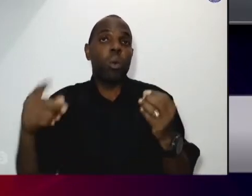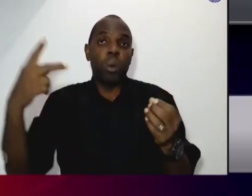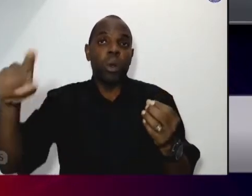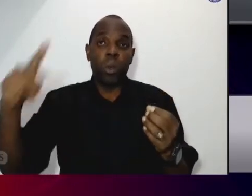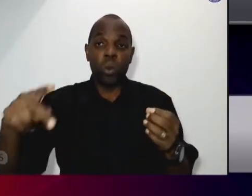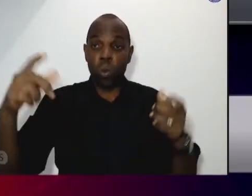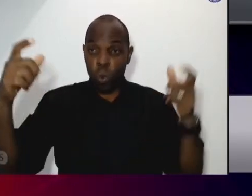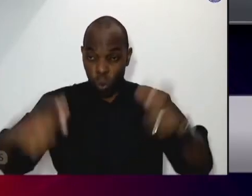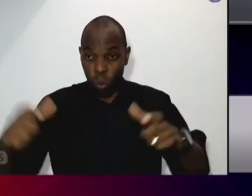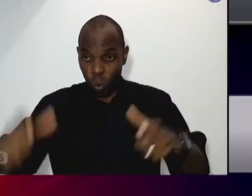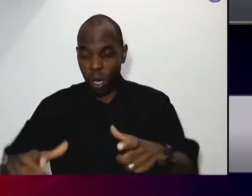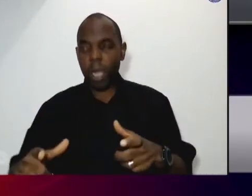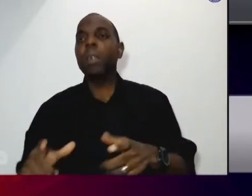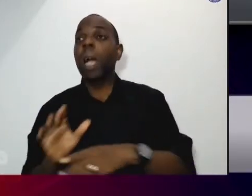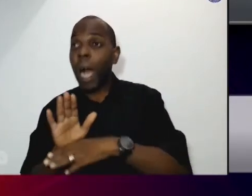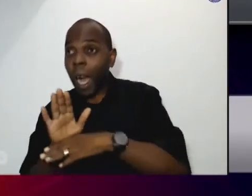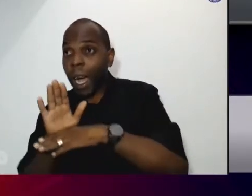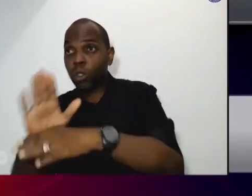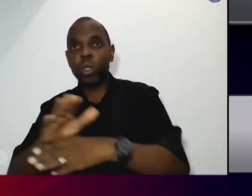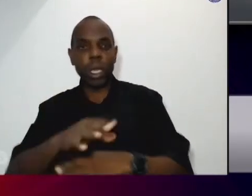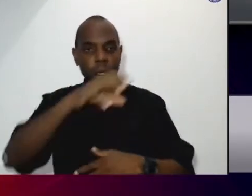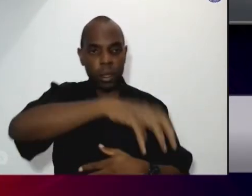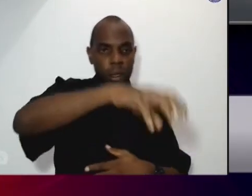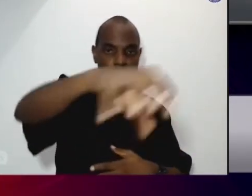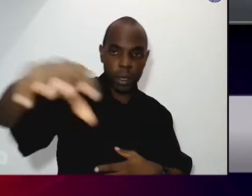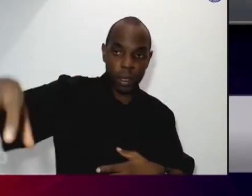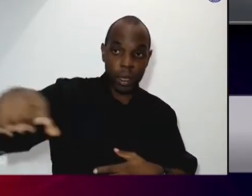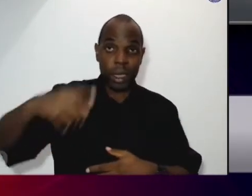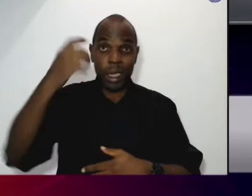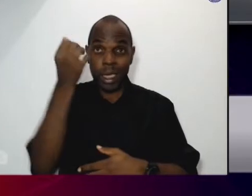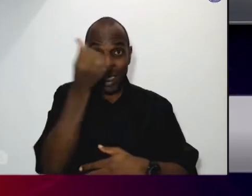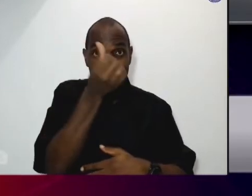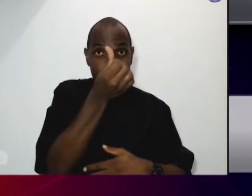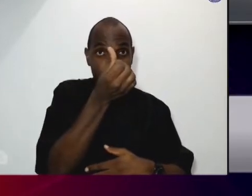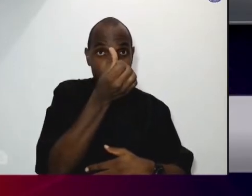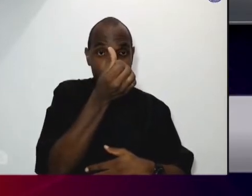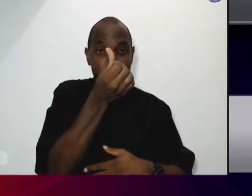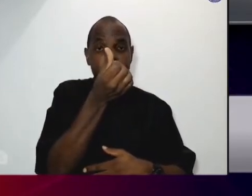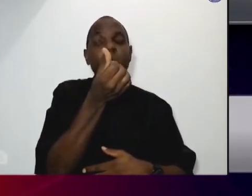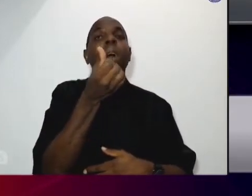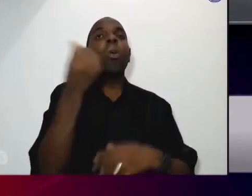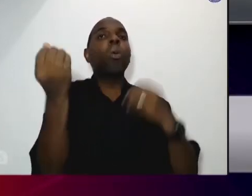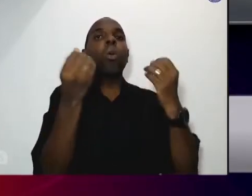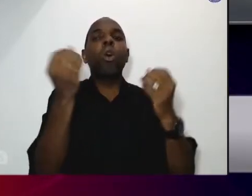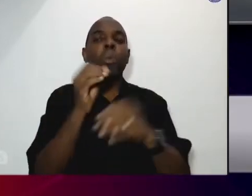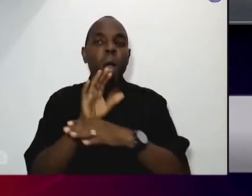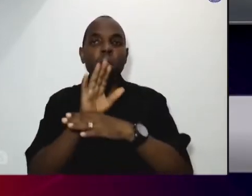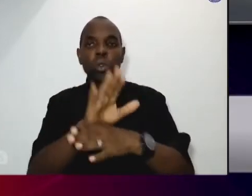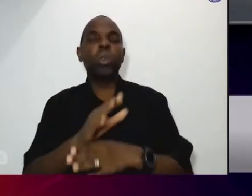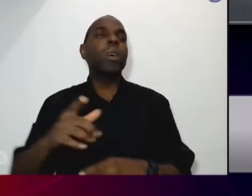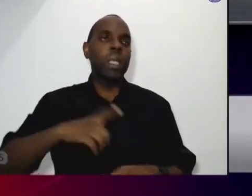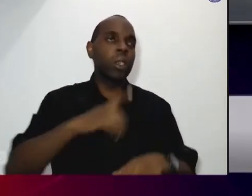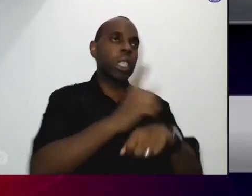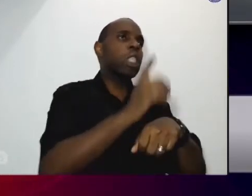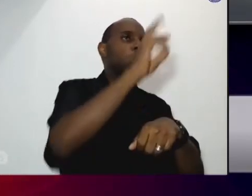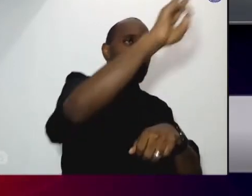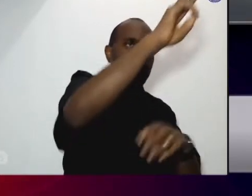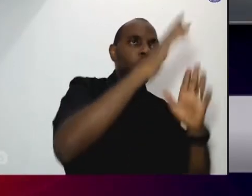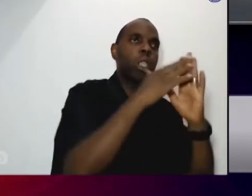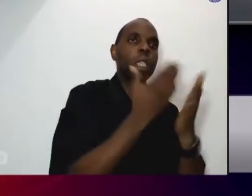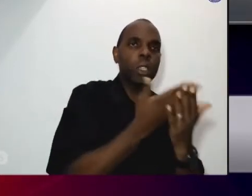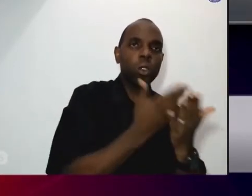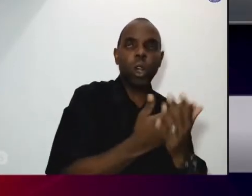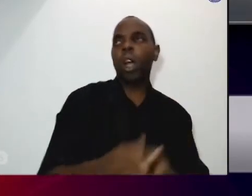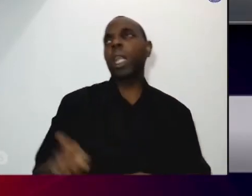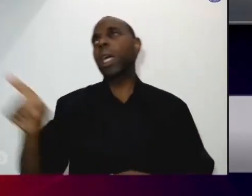agir com impacto então a gente reúne os diretores de escola a gente reúne o pessoal do CRAS a